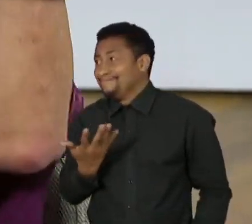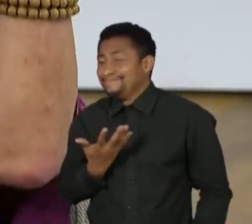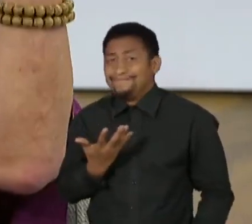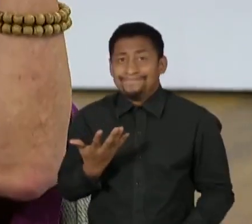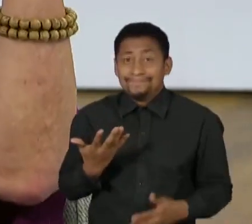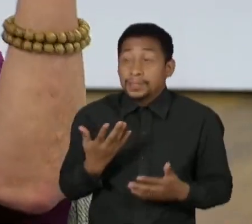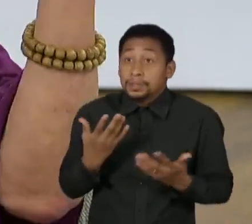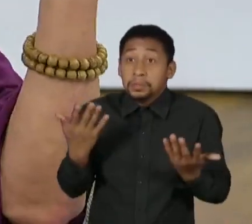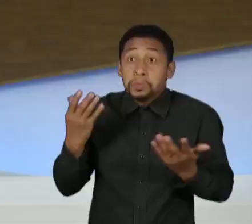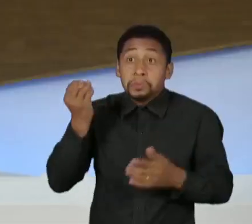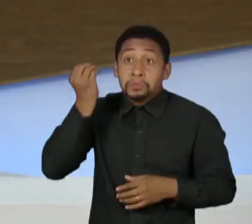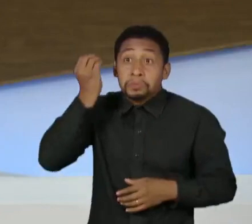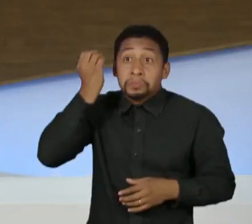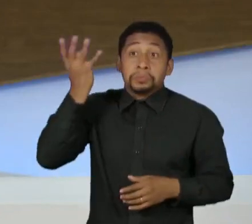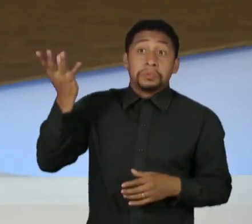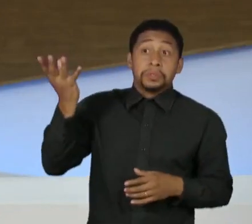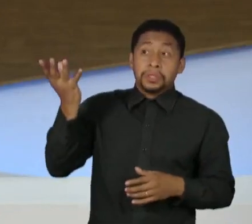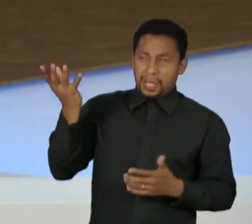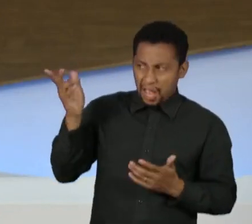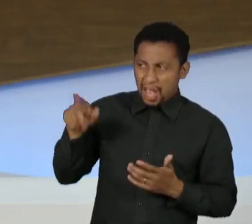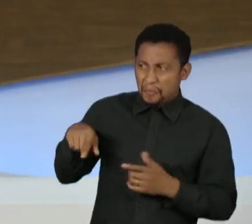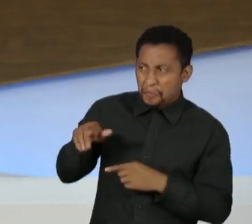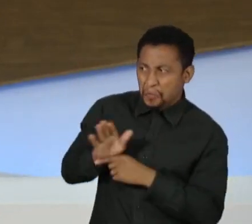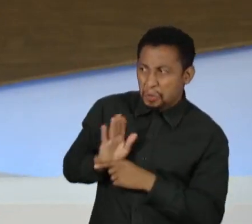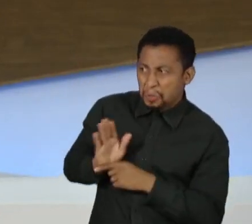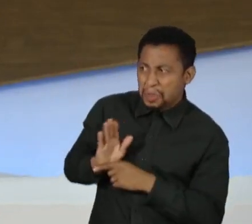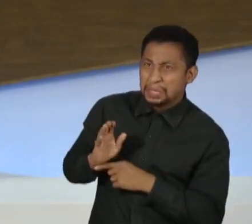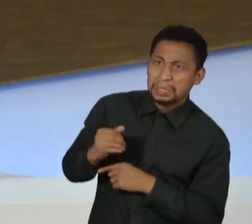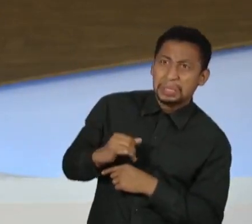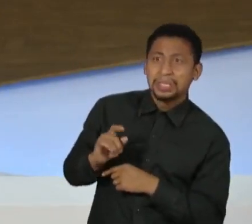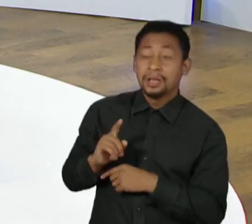esquecer que estava sendo feito um filme. Ele também.